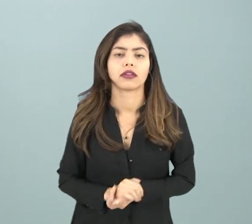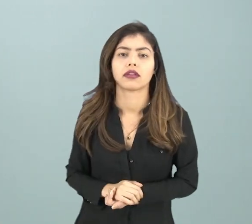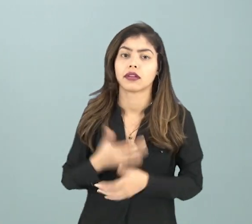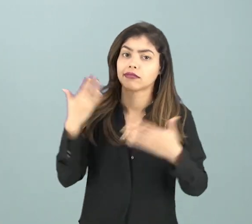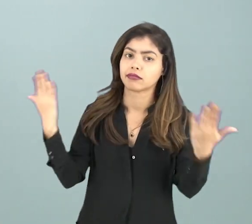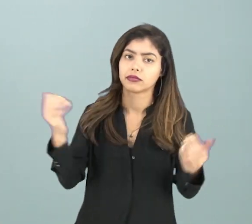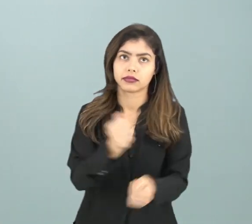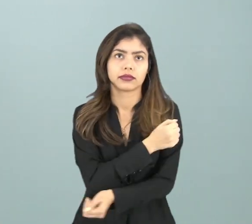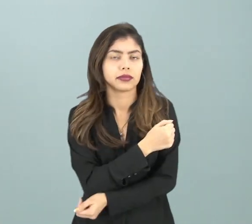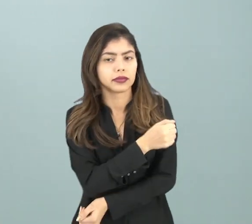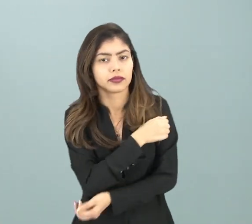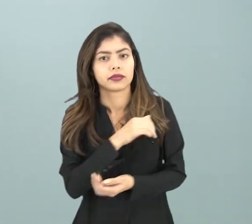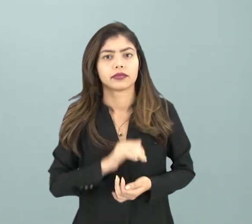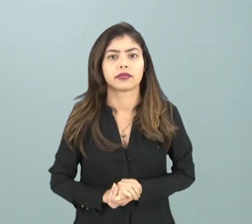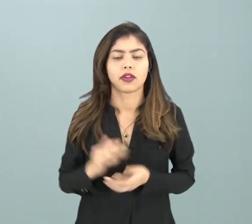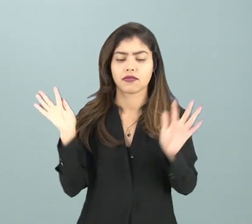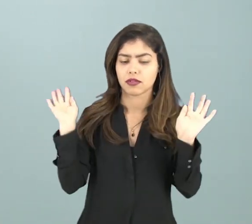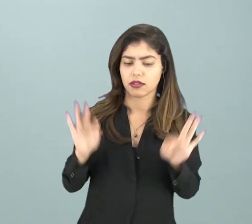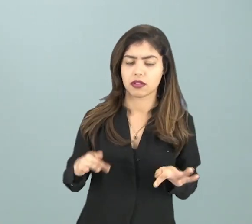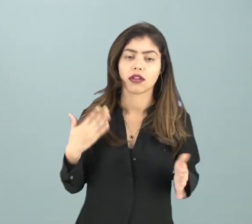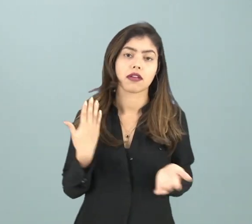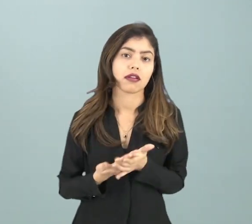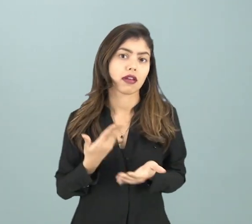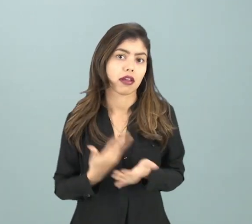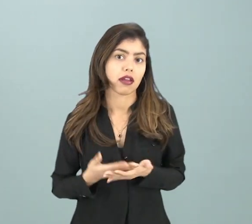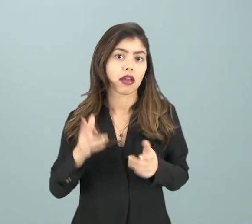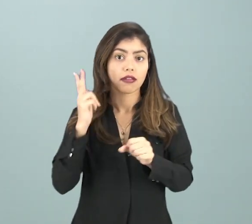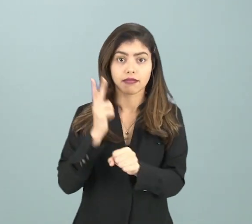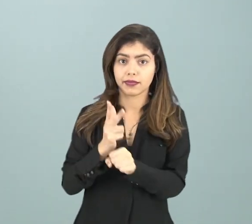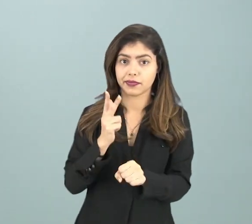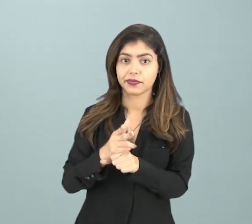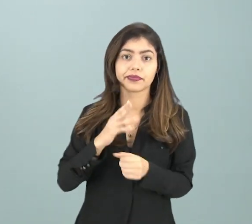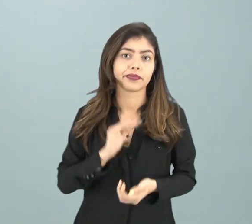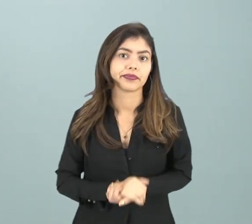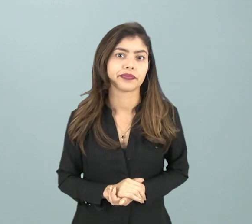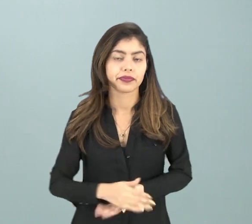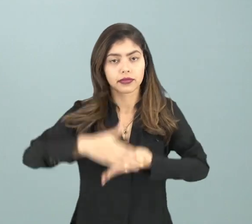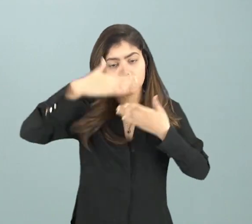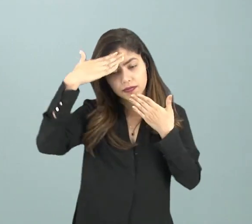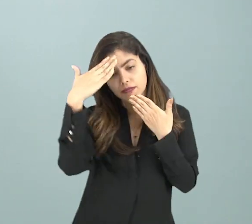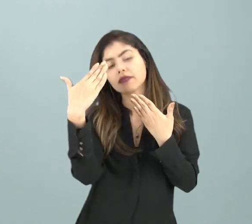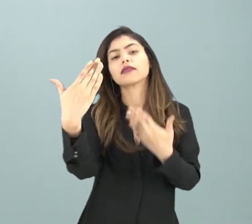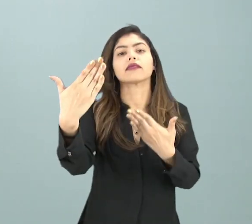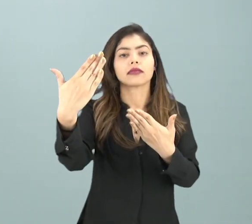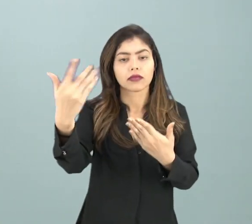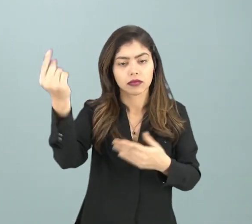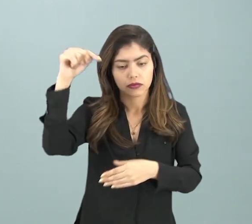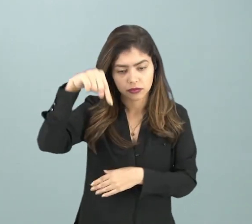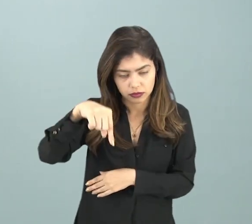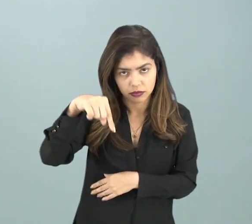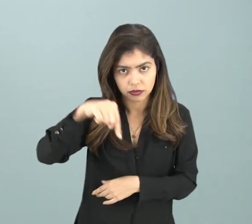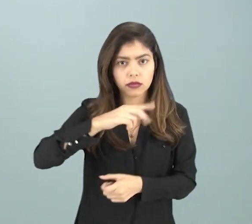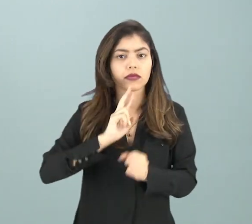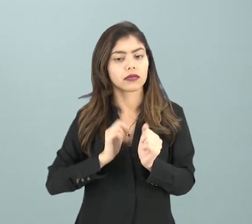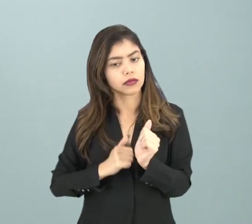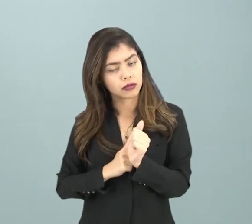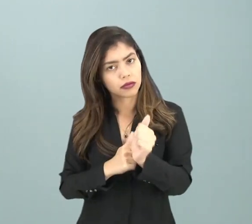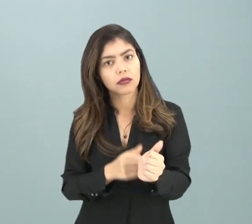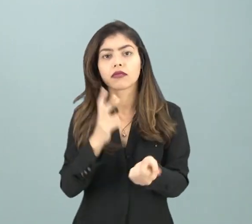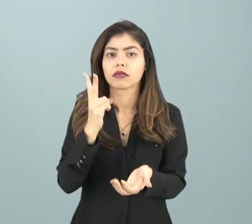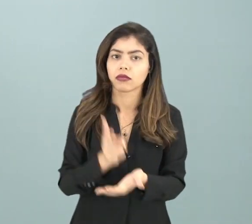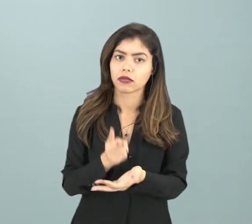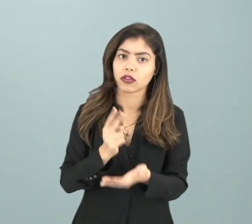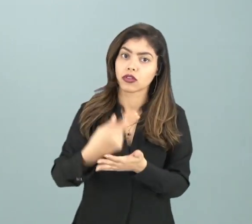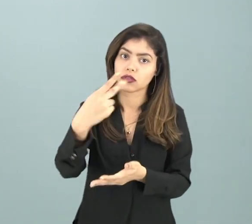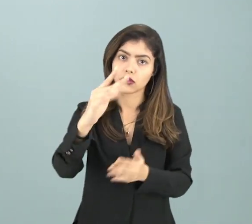Caríssimos alunos, eu estou finalizando mais esta videoaula. Agradeço o fato de você estar acompanhando ela